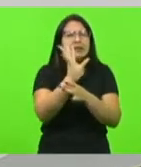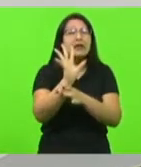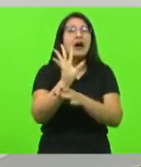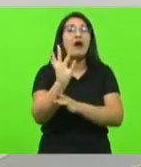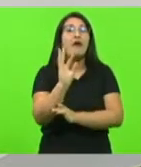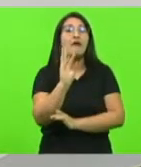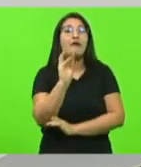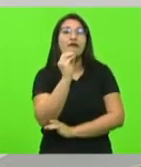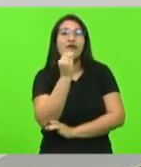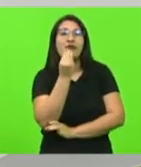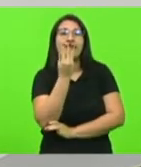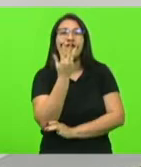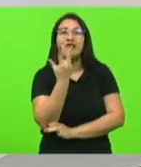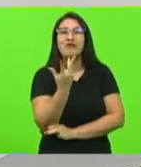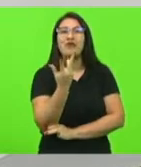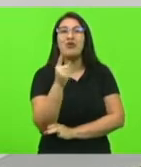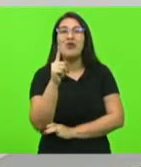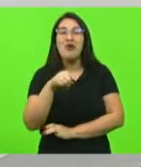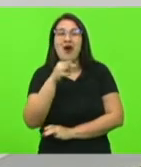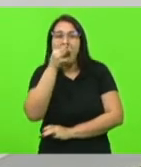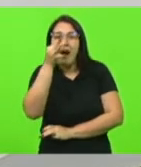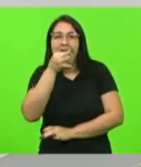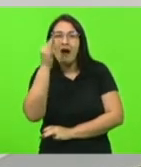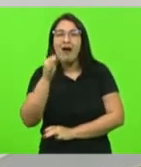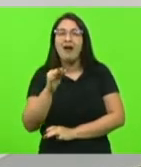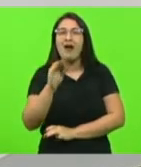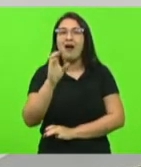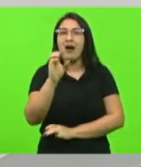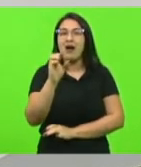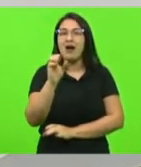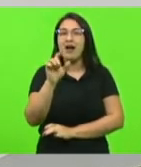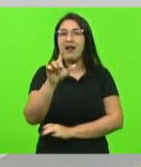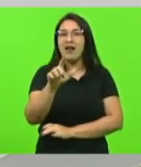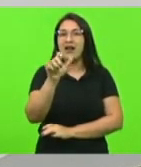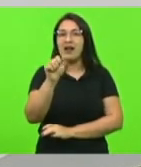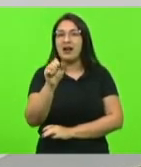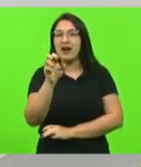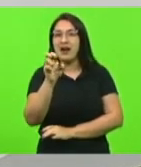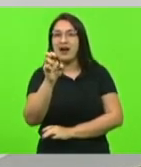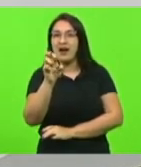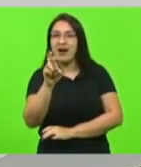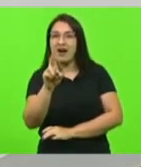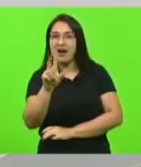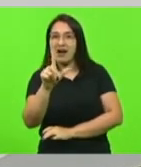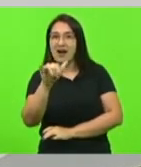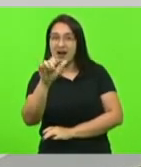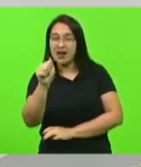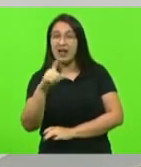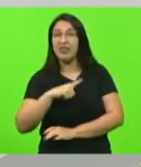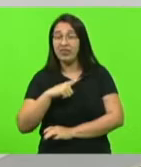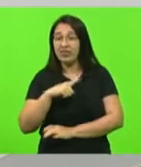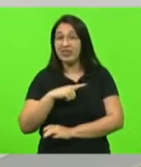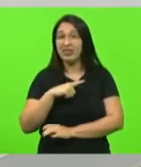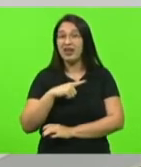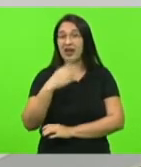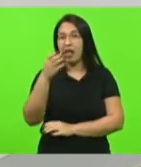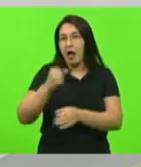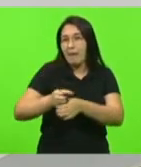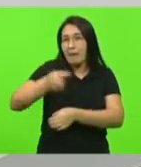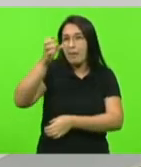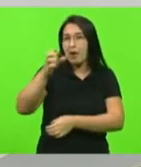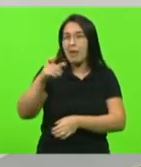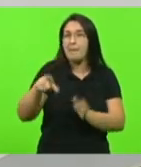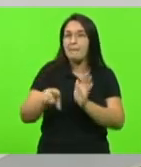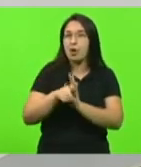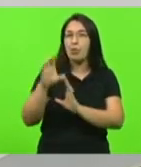Catarina que é uma orquídea que é La Hélia purpurata a gente tem uns coqueiros ali que dá para plantar orquídea também então quando vem a